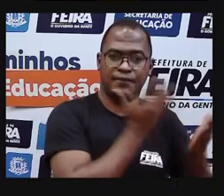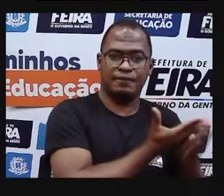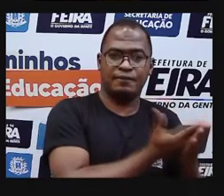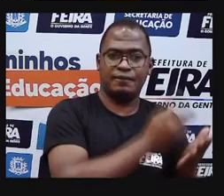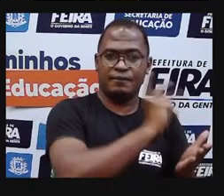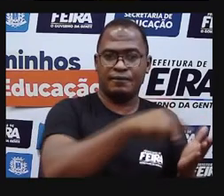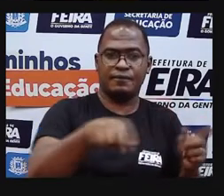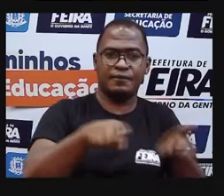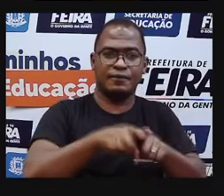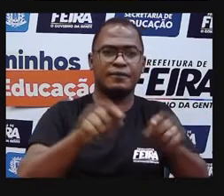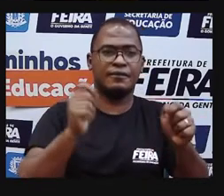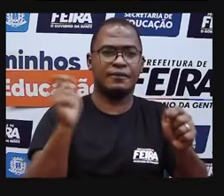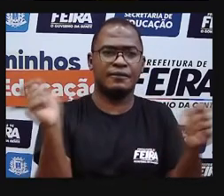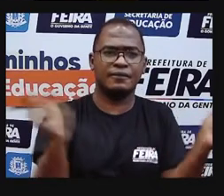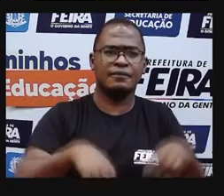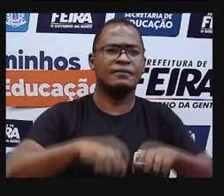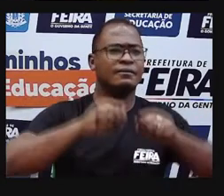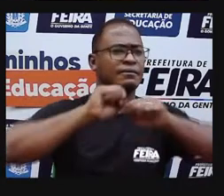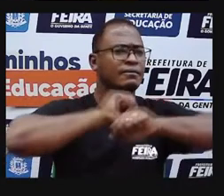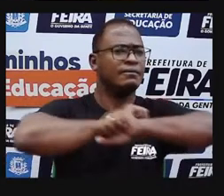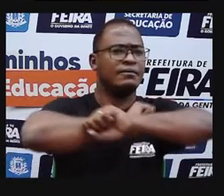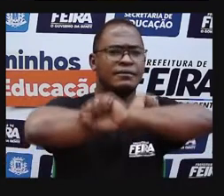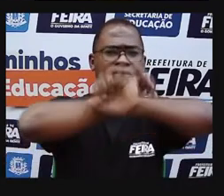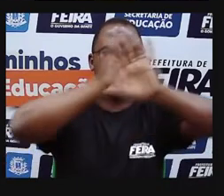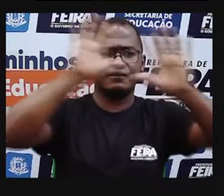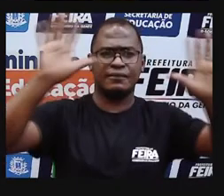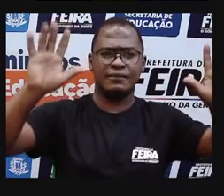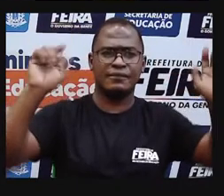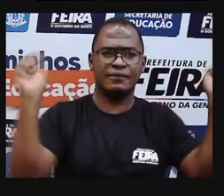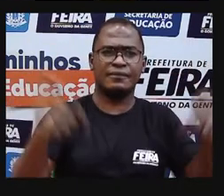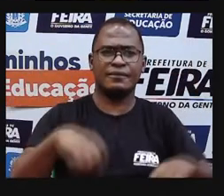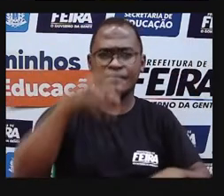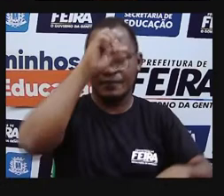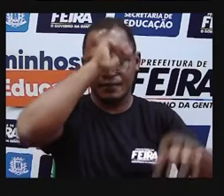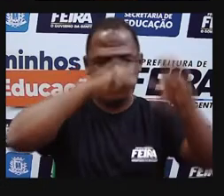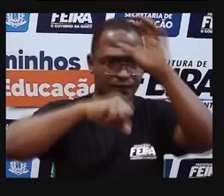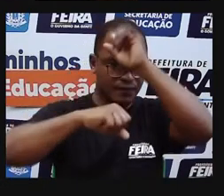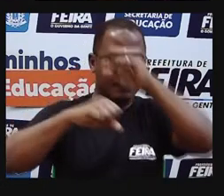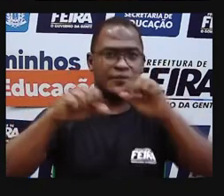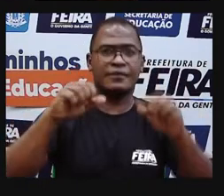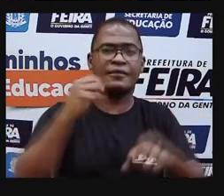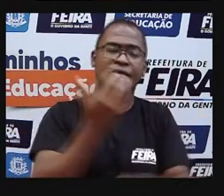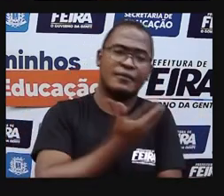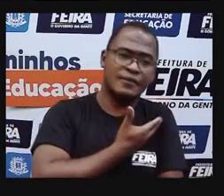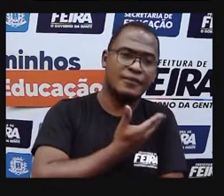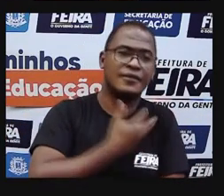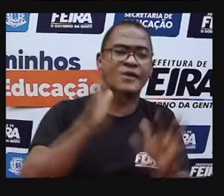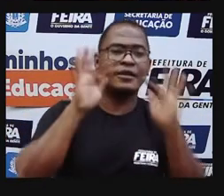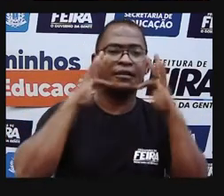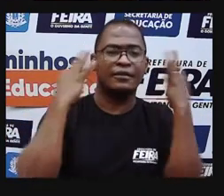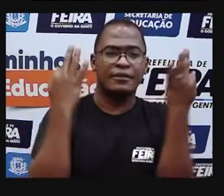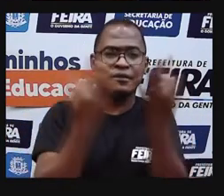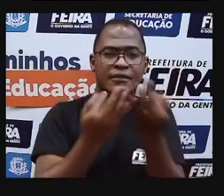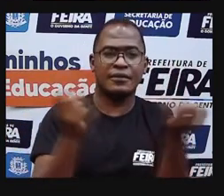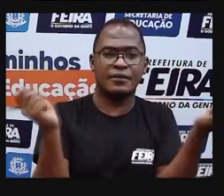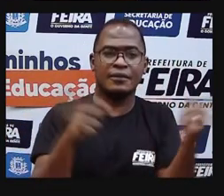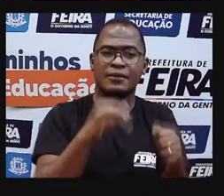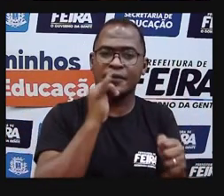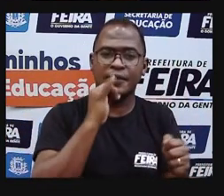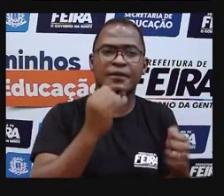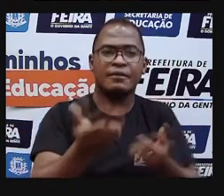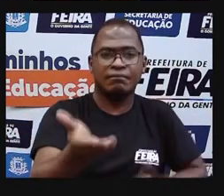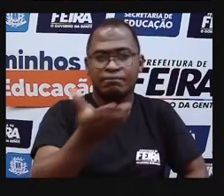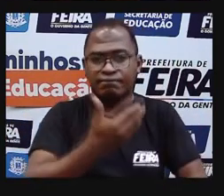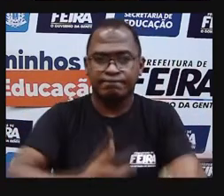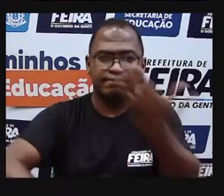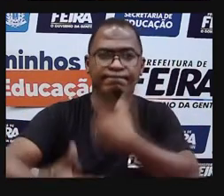criar possibilidades de aprendizagem com os seus colegas, com os seus familiares, que é nesse movimento de ir e vir, de